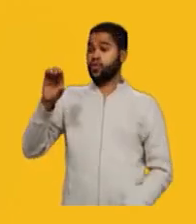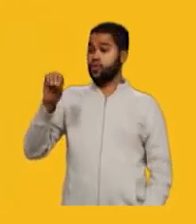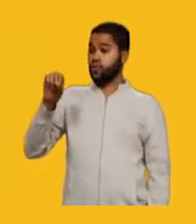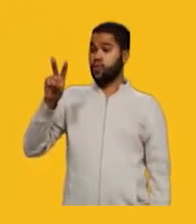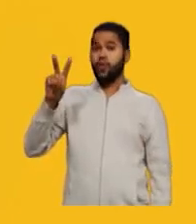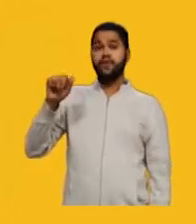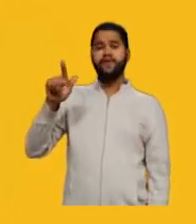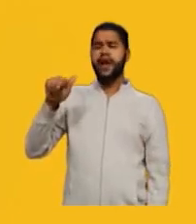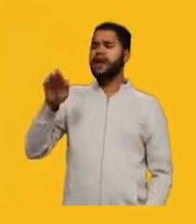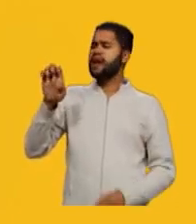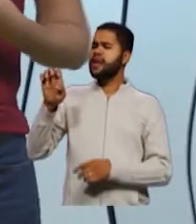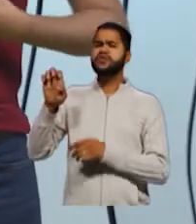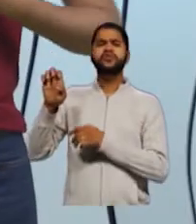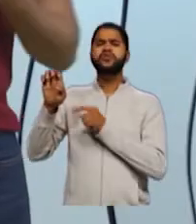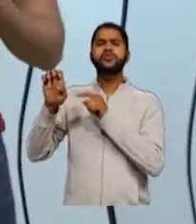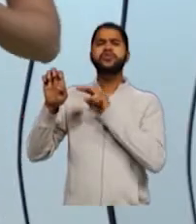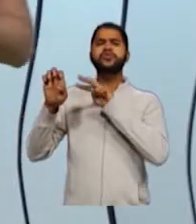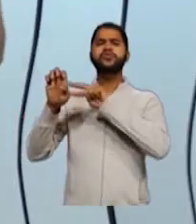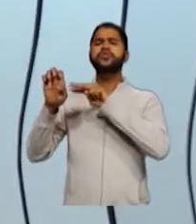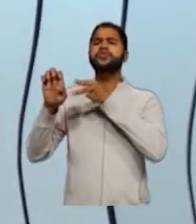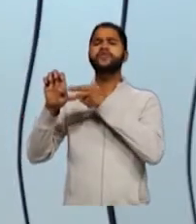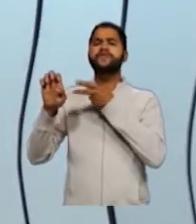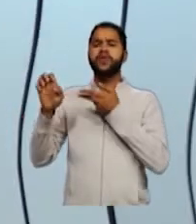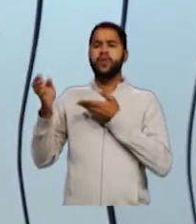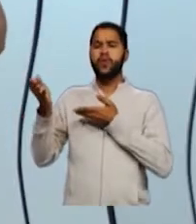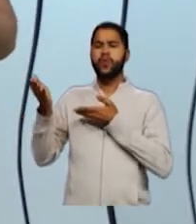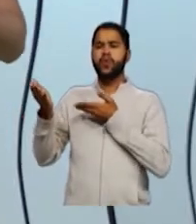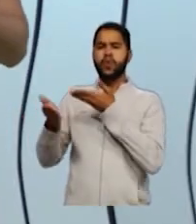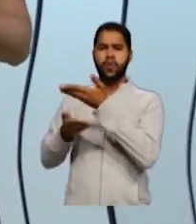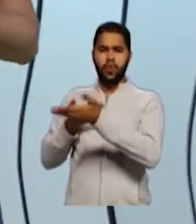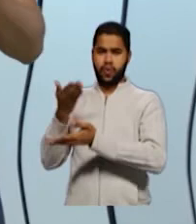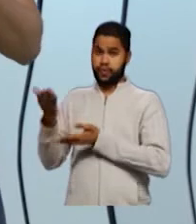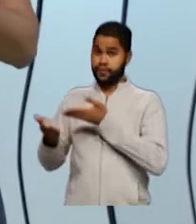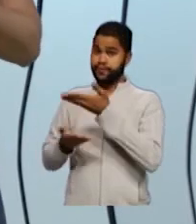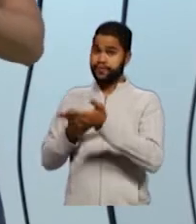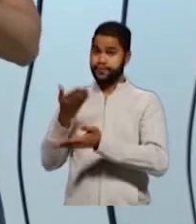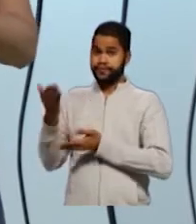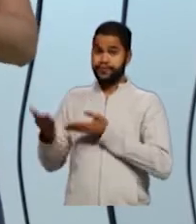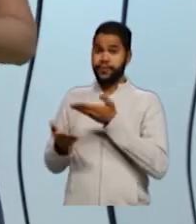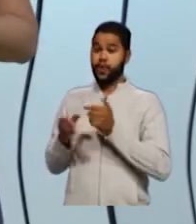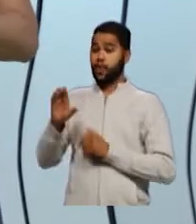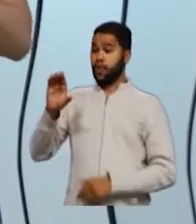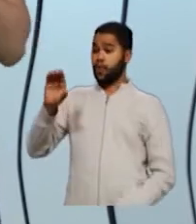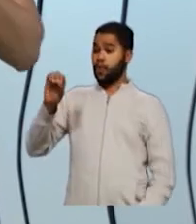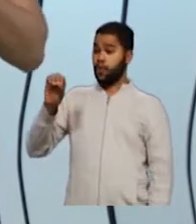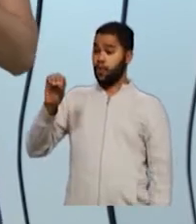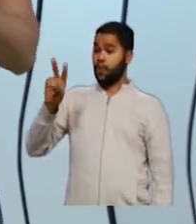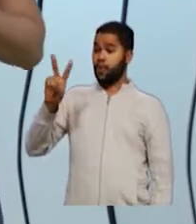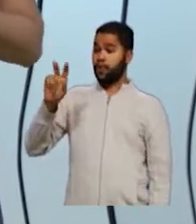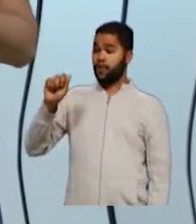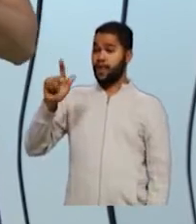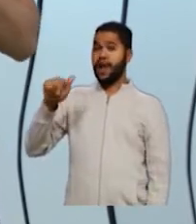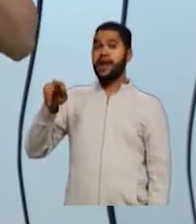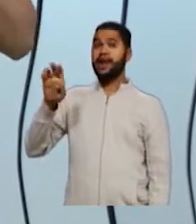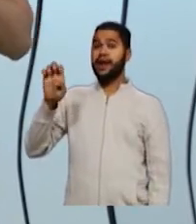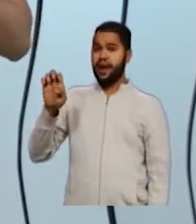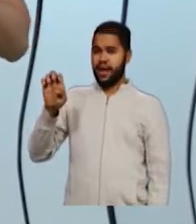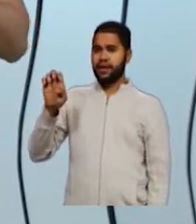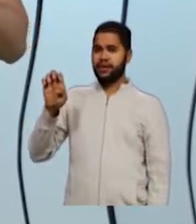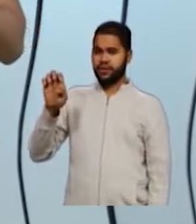estabilizar. O que quer dizer isso? Vamos fazer uma revisãozinha bem rápida aqui. Ligação covalente lá no primeiro ano.